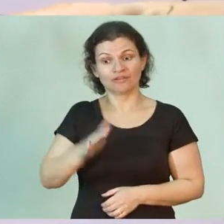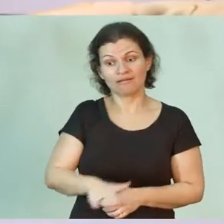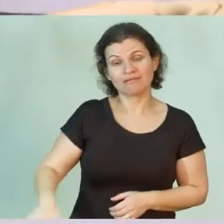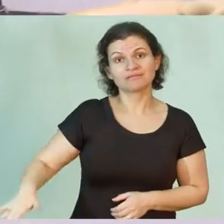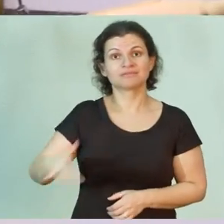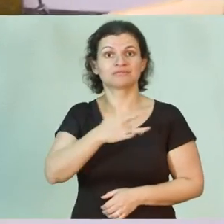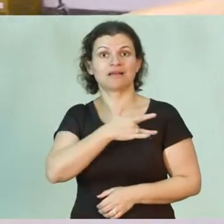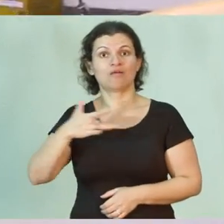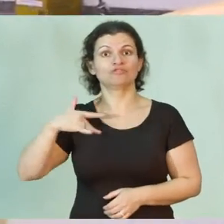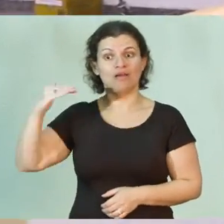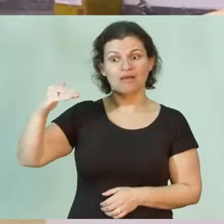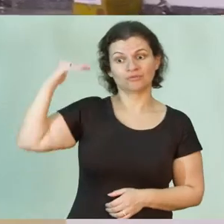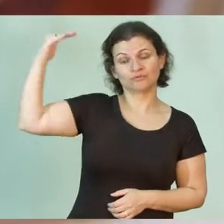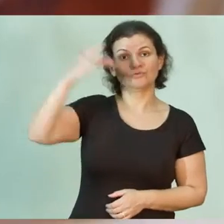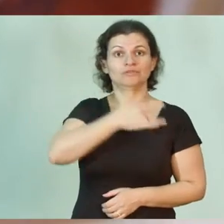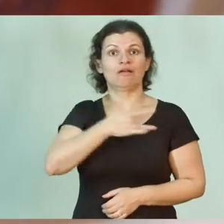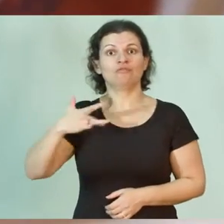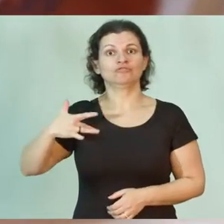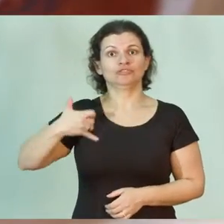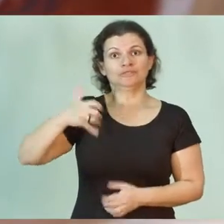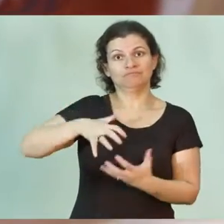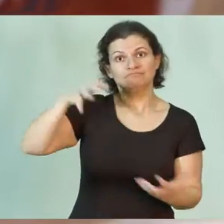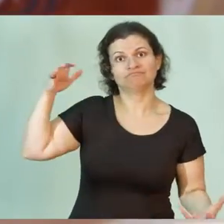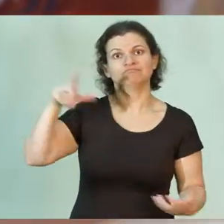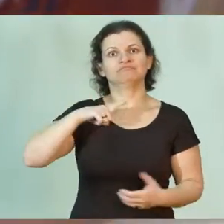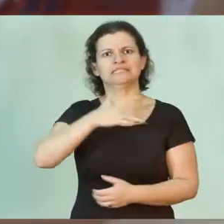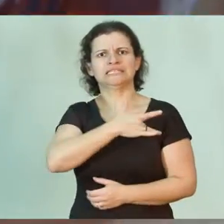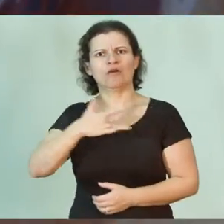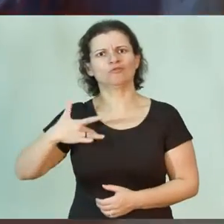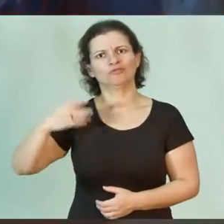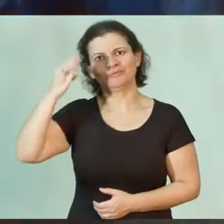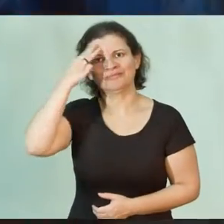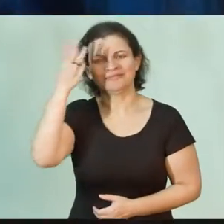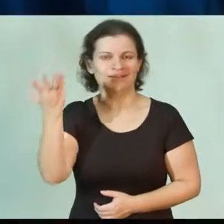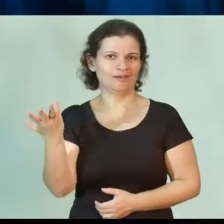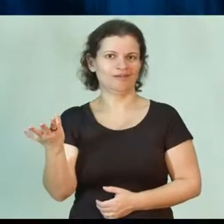saúde do adulto e do idoso, de saúde mental,